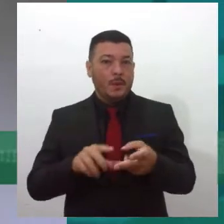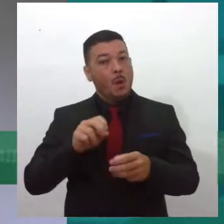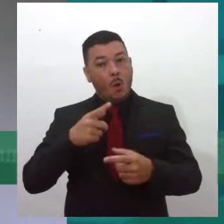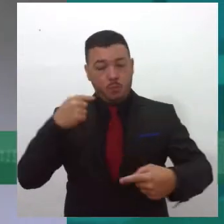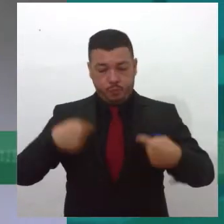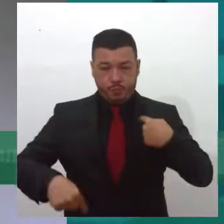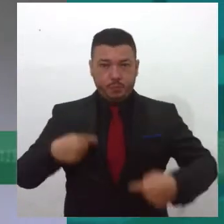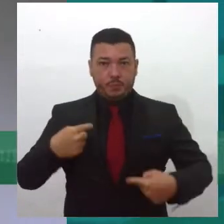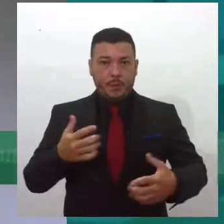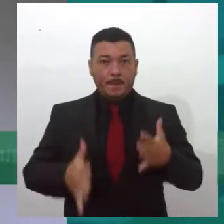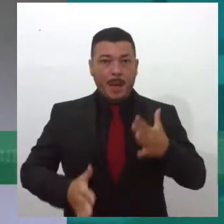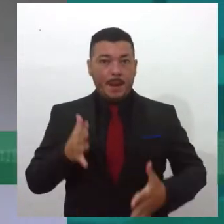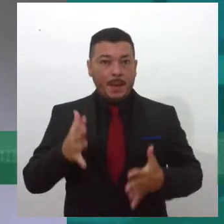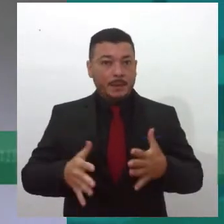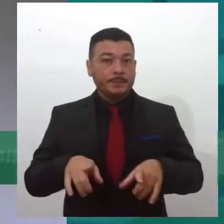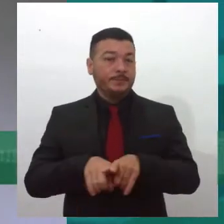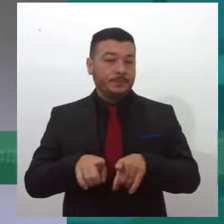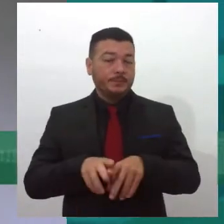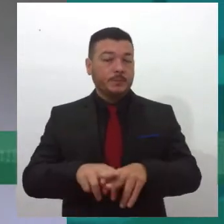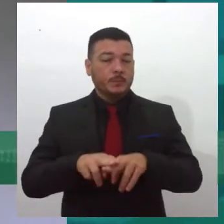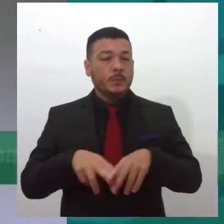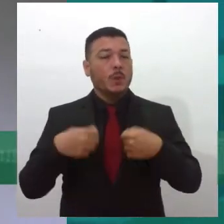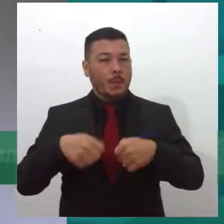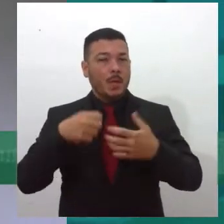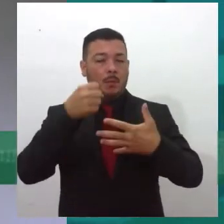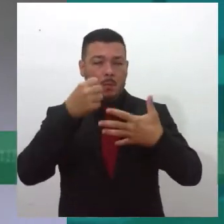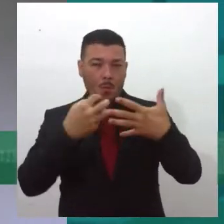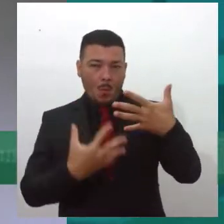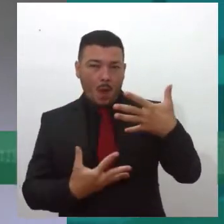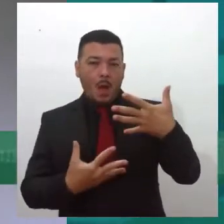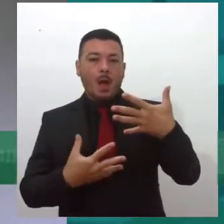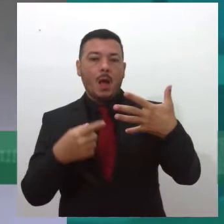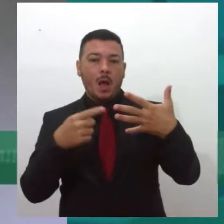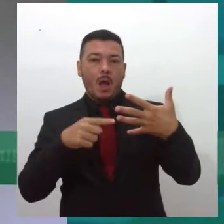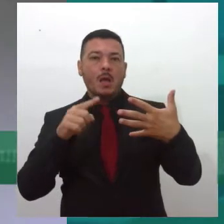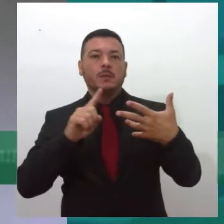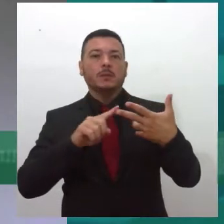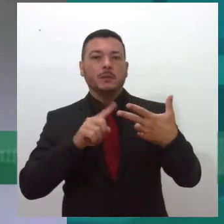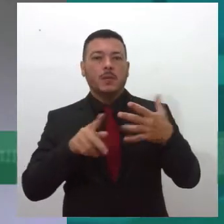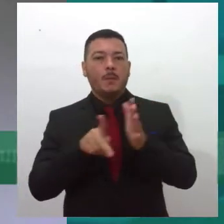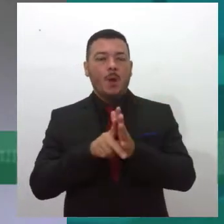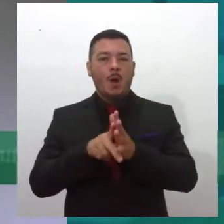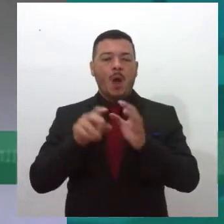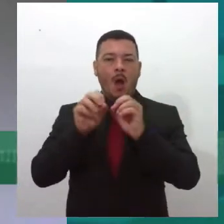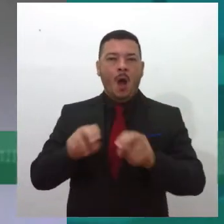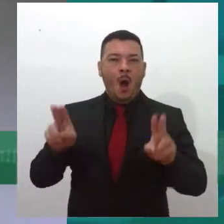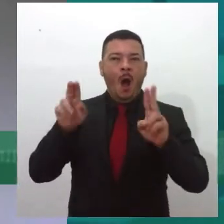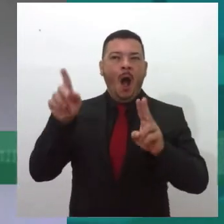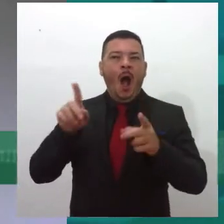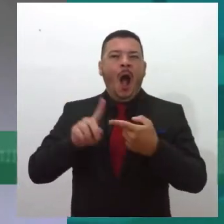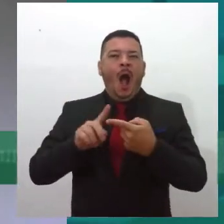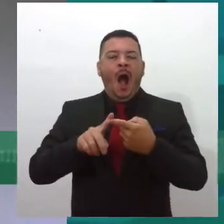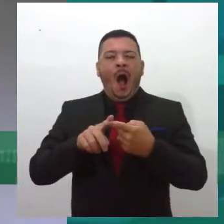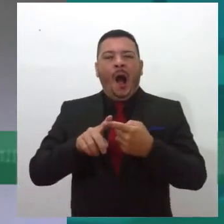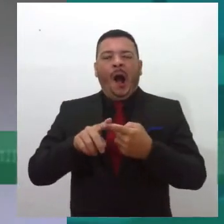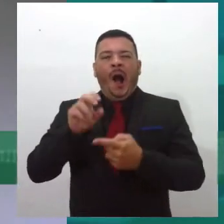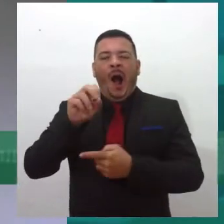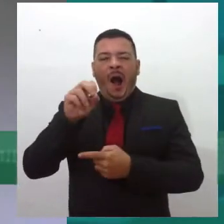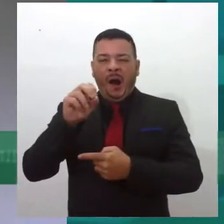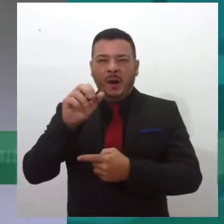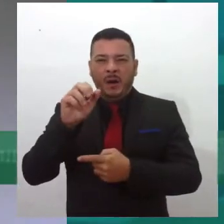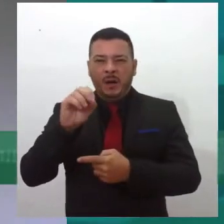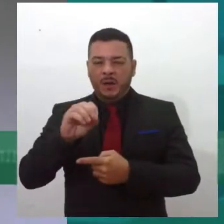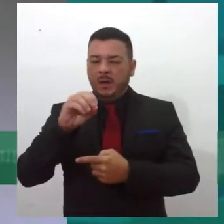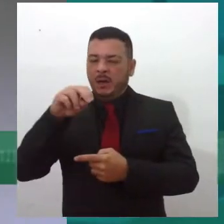Então, assim, existe essa classificação já pela Organização Mundial de Saúde, né? E o transplantado, muitas vezes, não aparenta